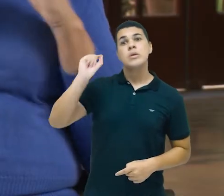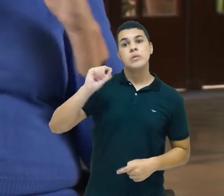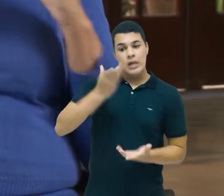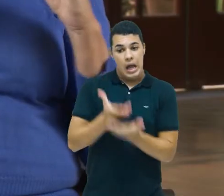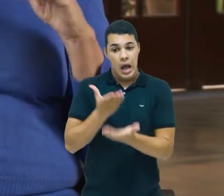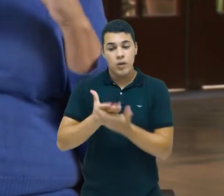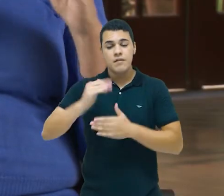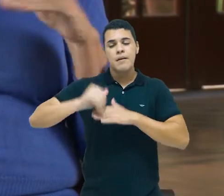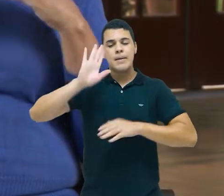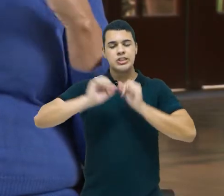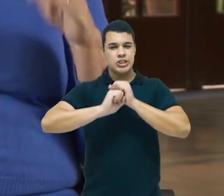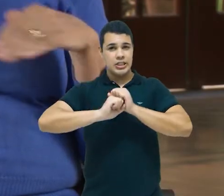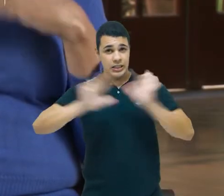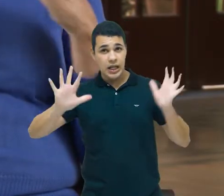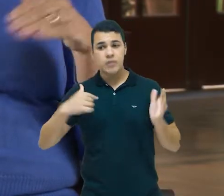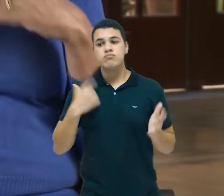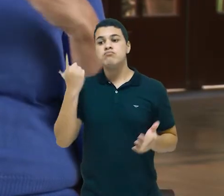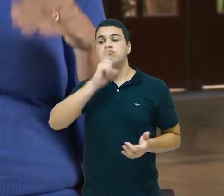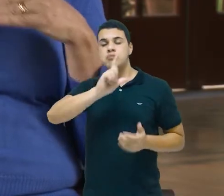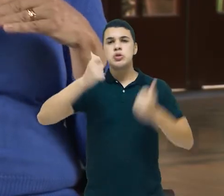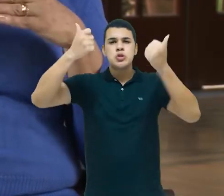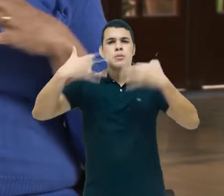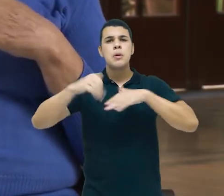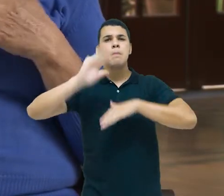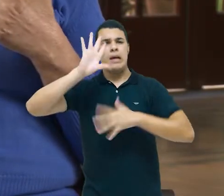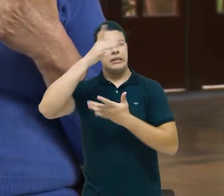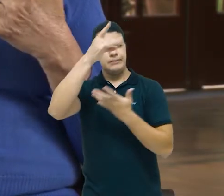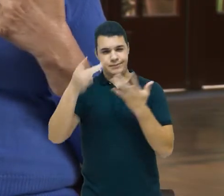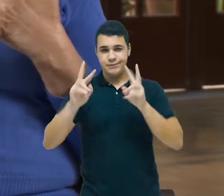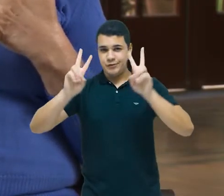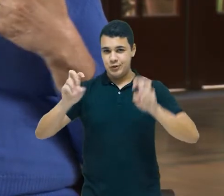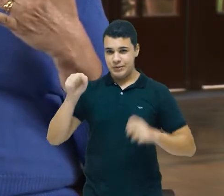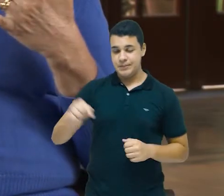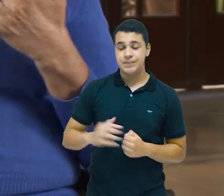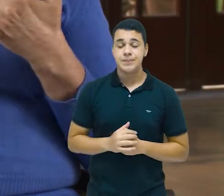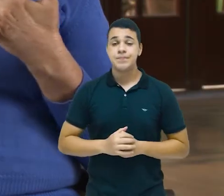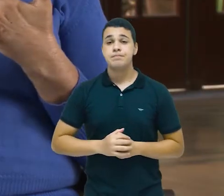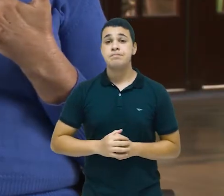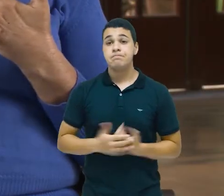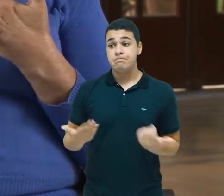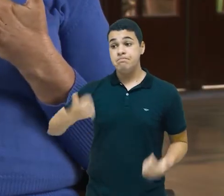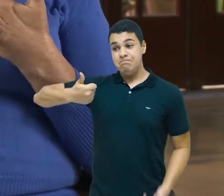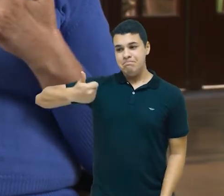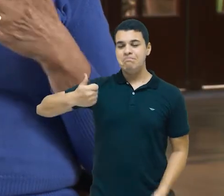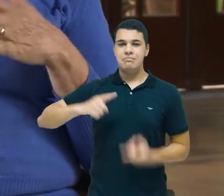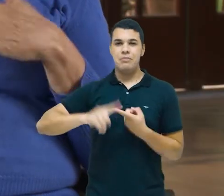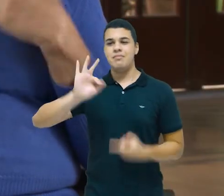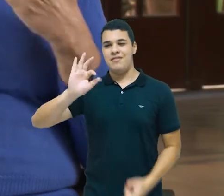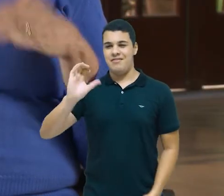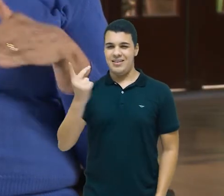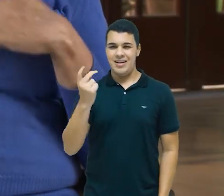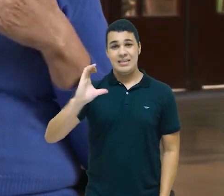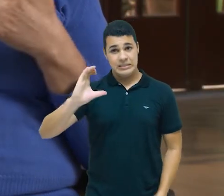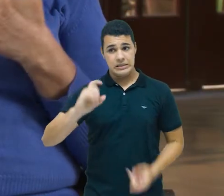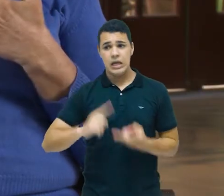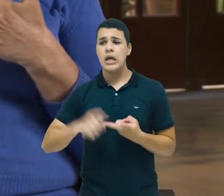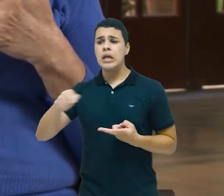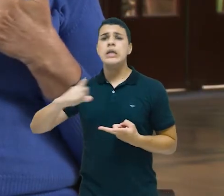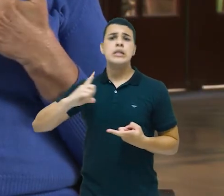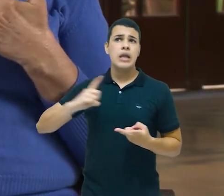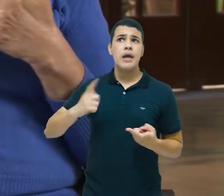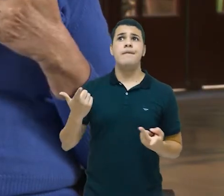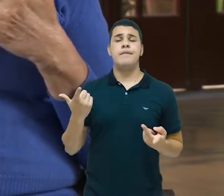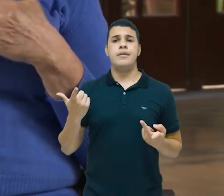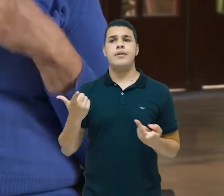fica mais clara, né? Eu consigo evidenciar o que eu estou dizendo. Um, no Fernando Henrique Cardoso, assim, houve muitos